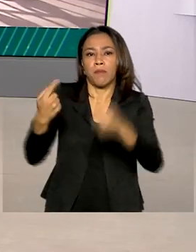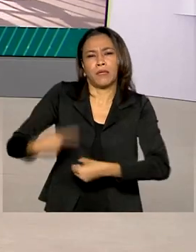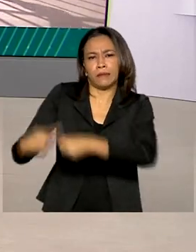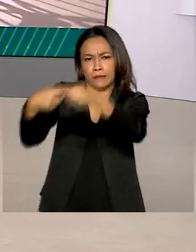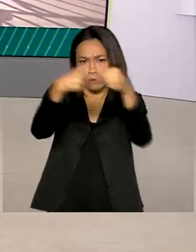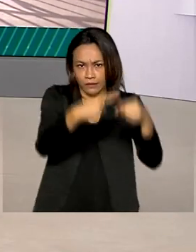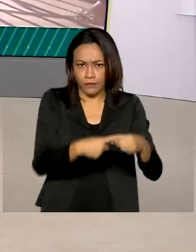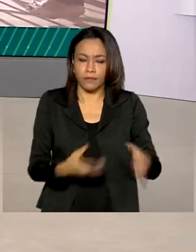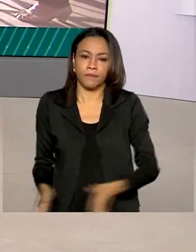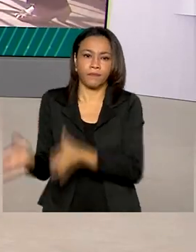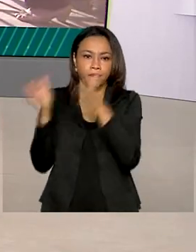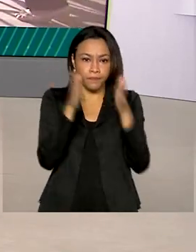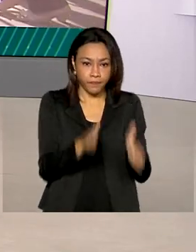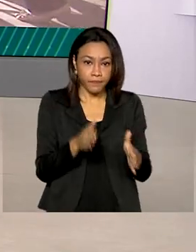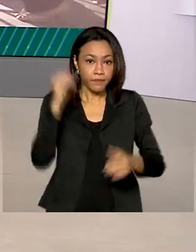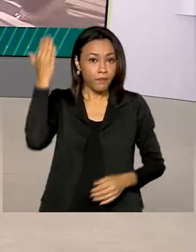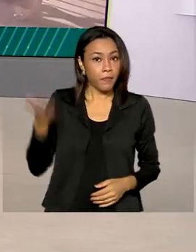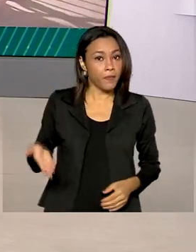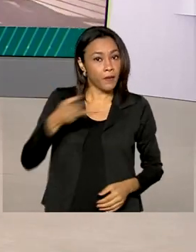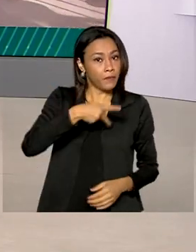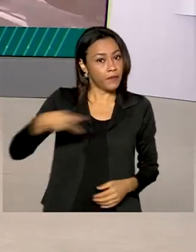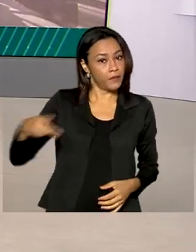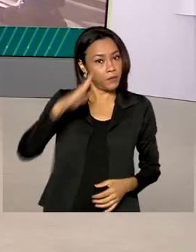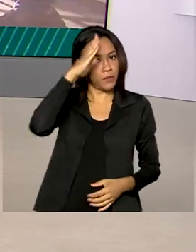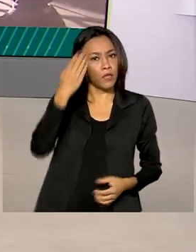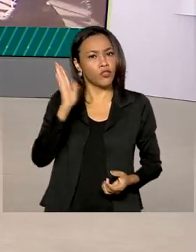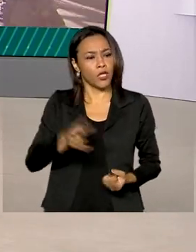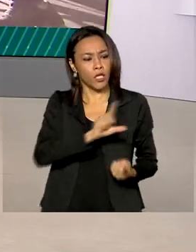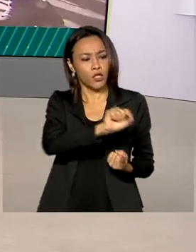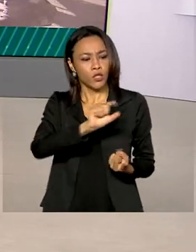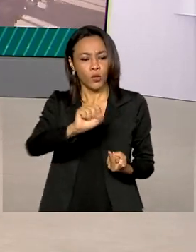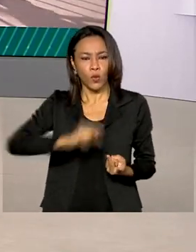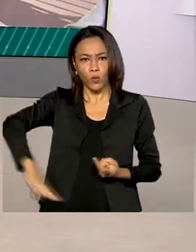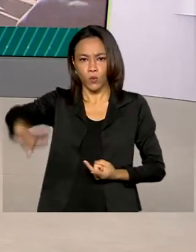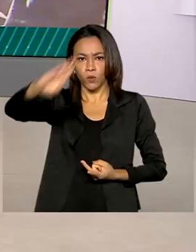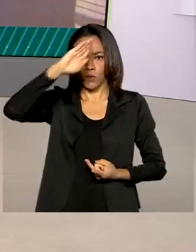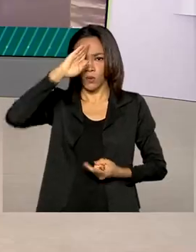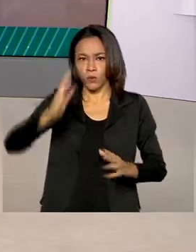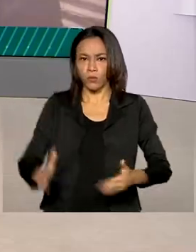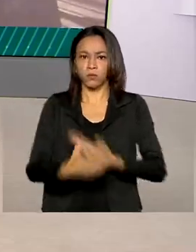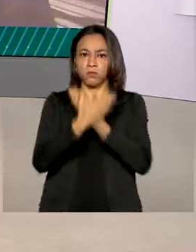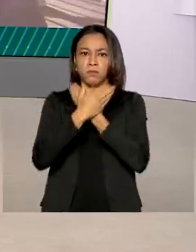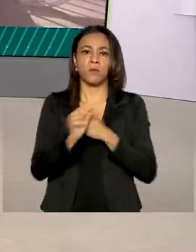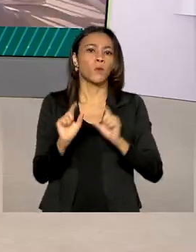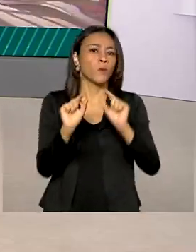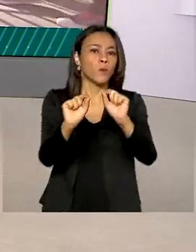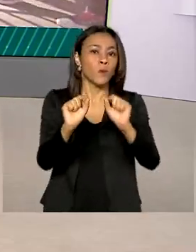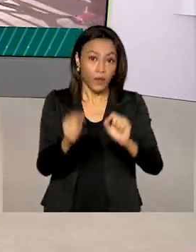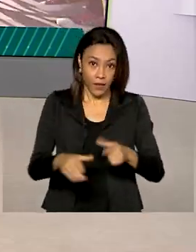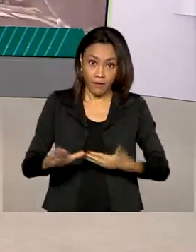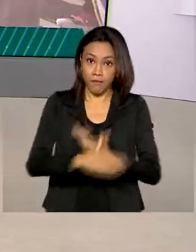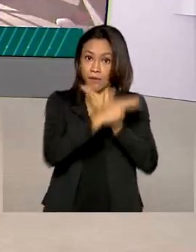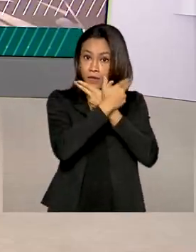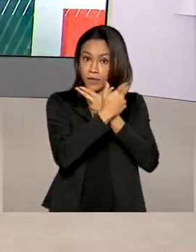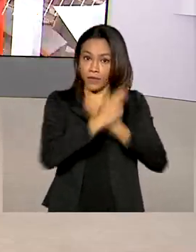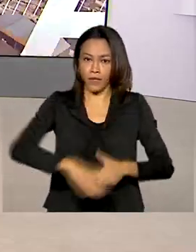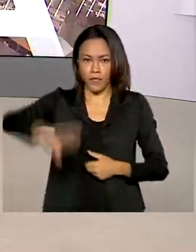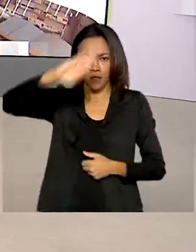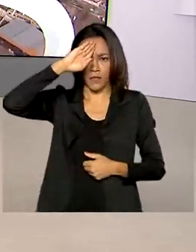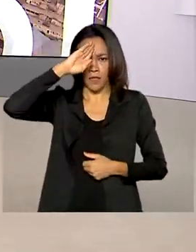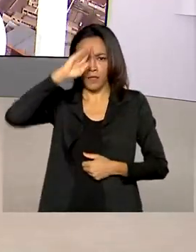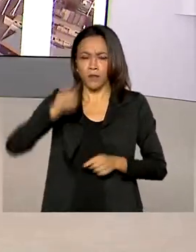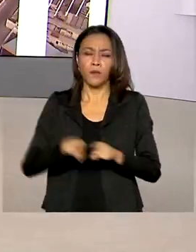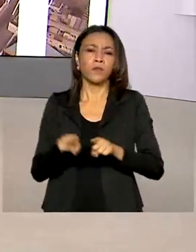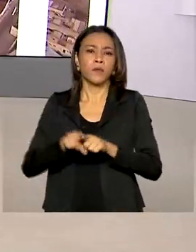O presidente Jair Bolsonaro escolheu os novos comandantes das Forças Armadas, que representam Marinha, Exército e